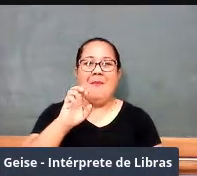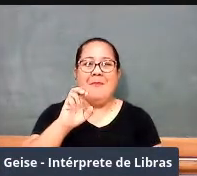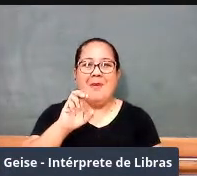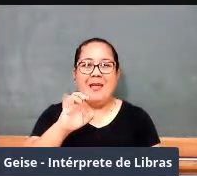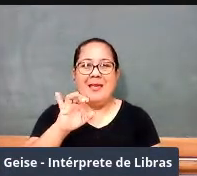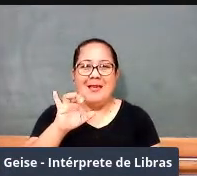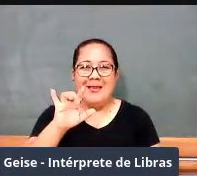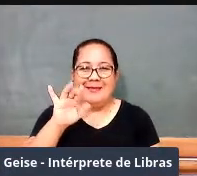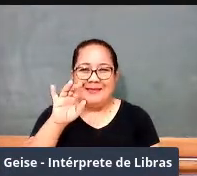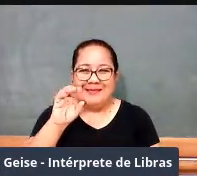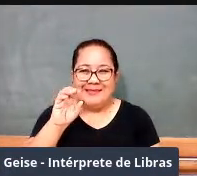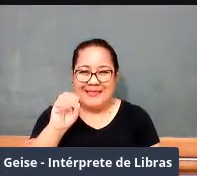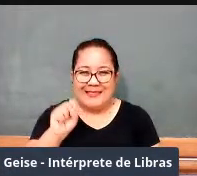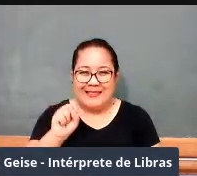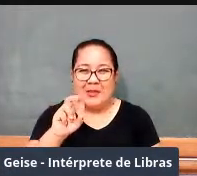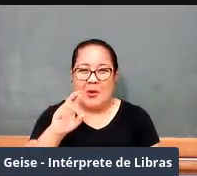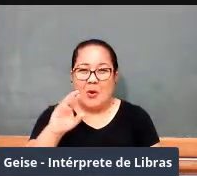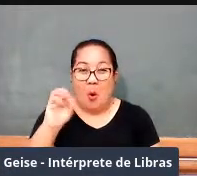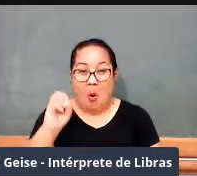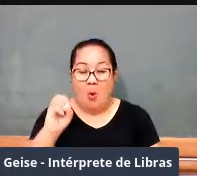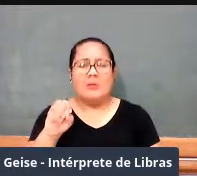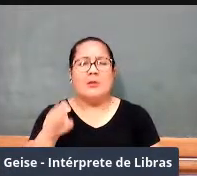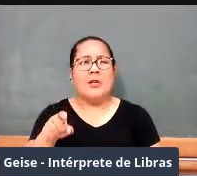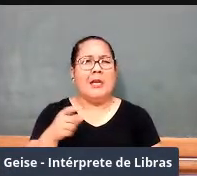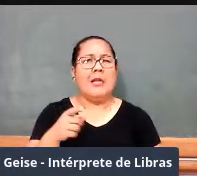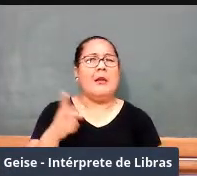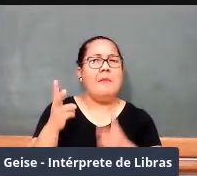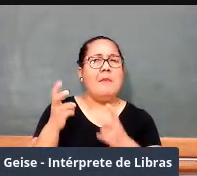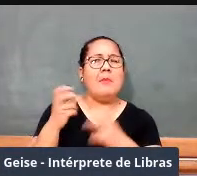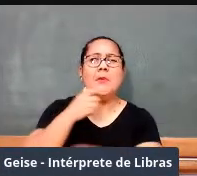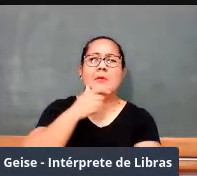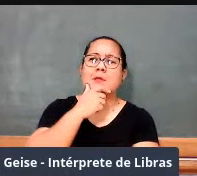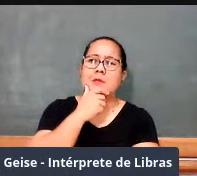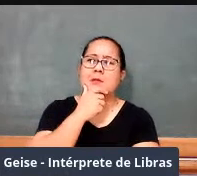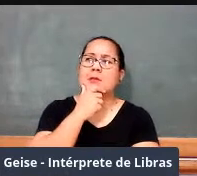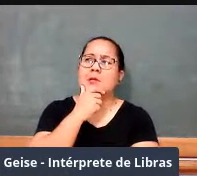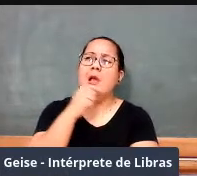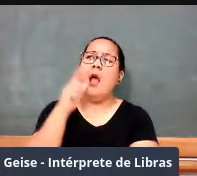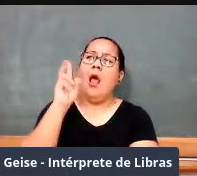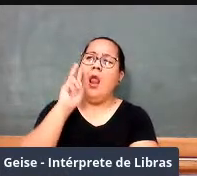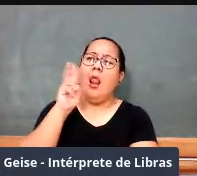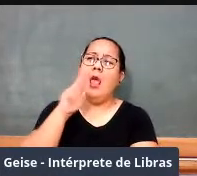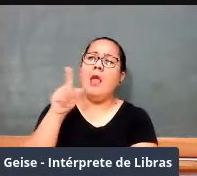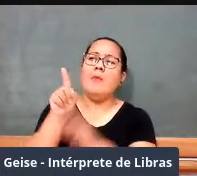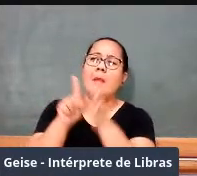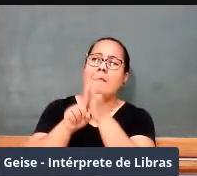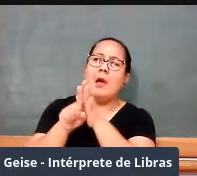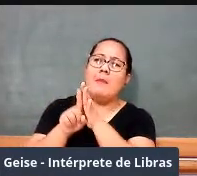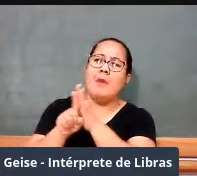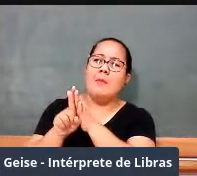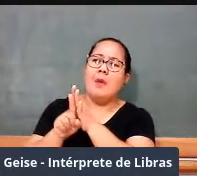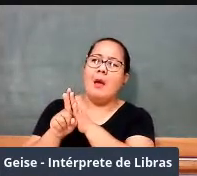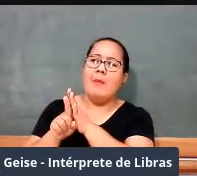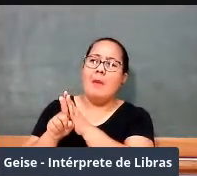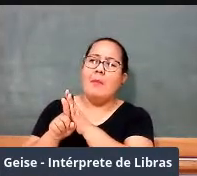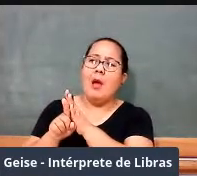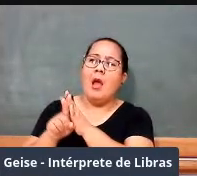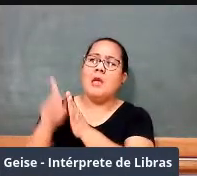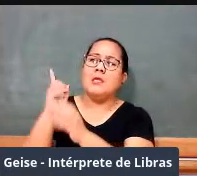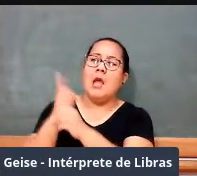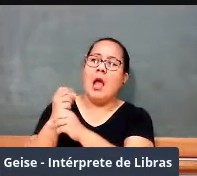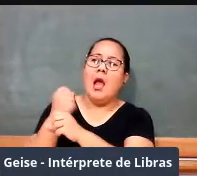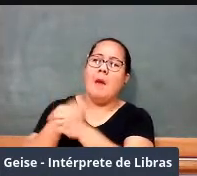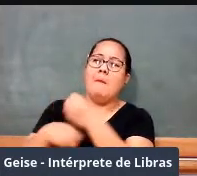tinha na sua biblioteca essas propostas, veja, isso é de 1908, né? O Roxo está ali falando na década de 30, né?